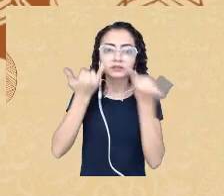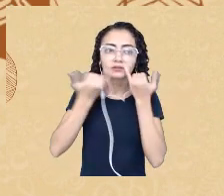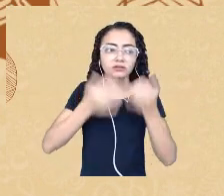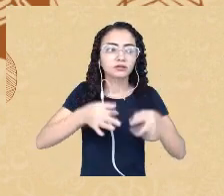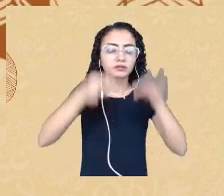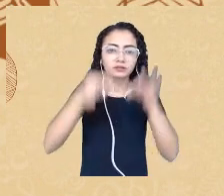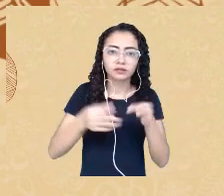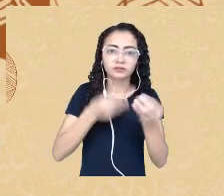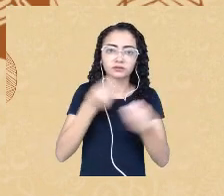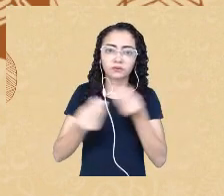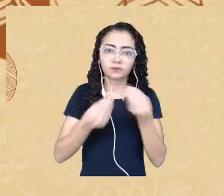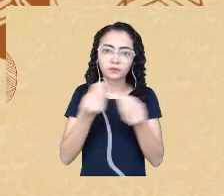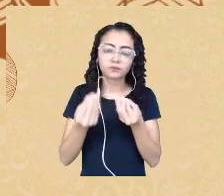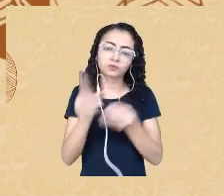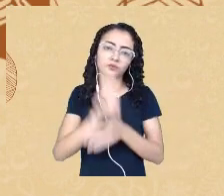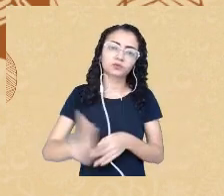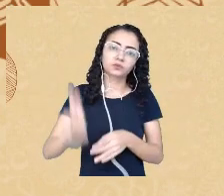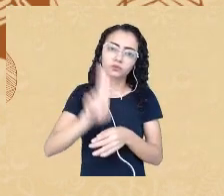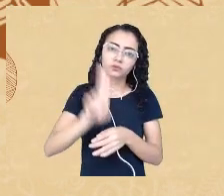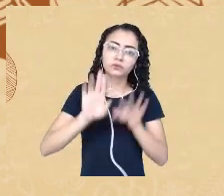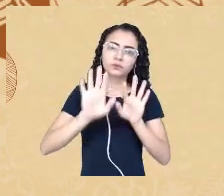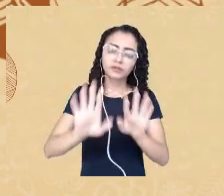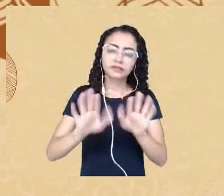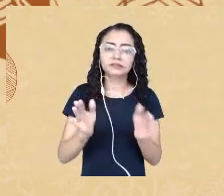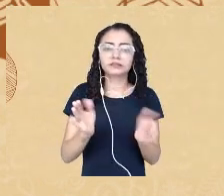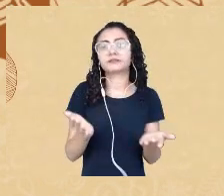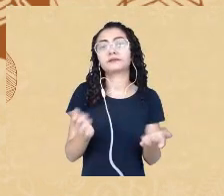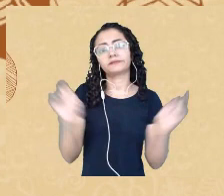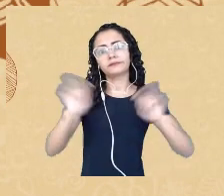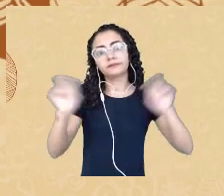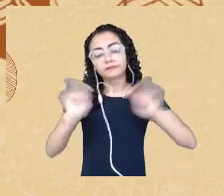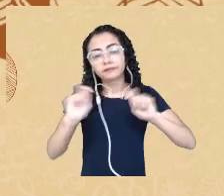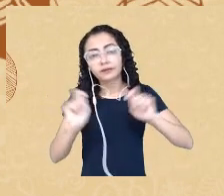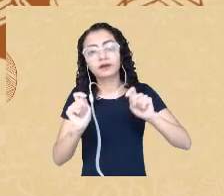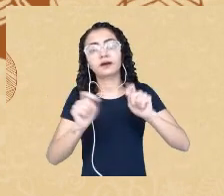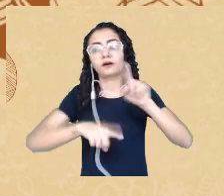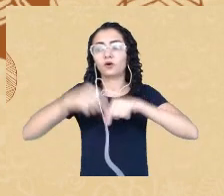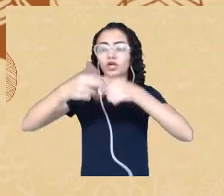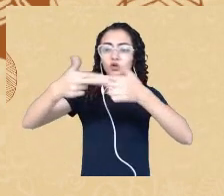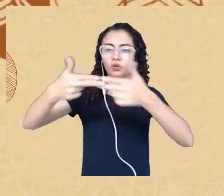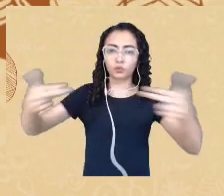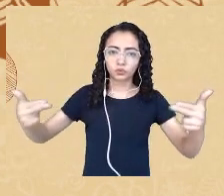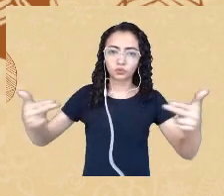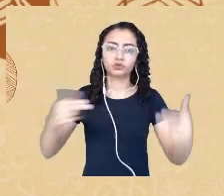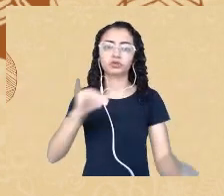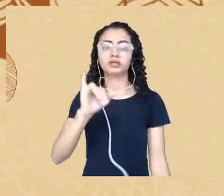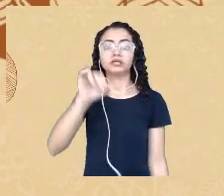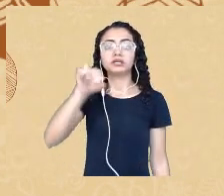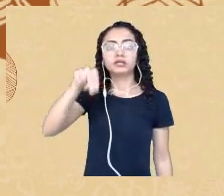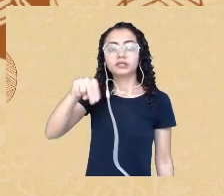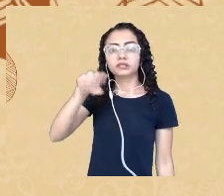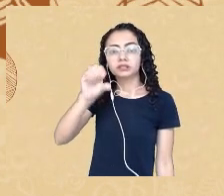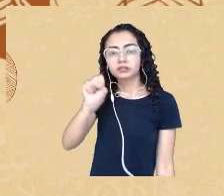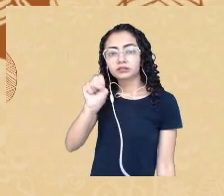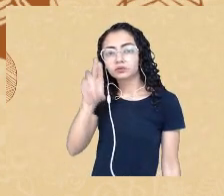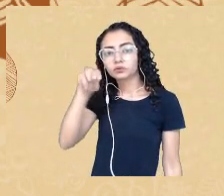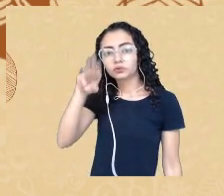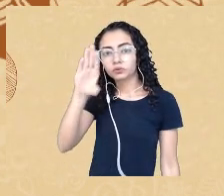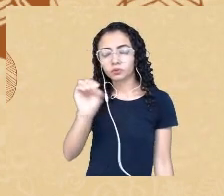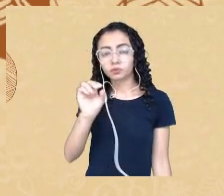mas felizmente nós podemos recorrer a alguns recursos de zoom. Como vocês podem observar